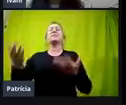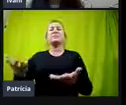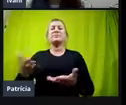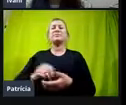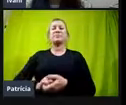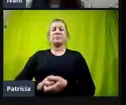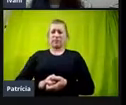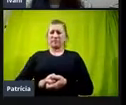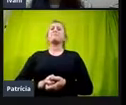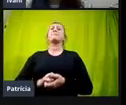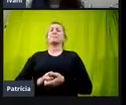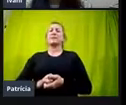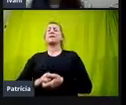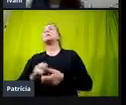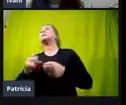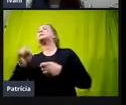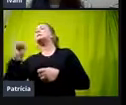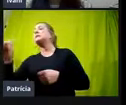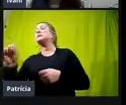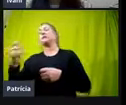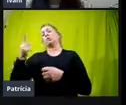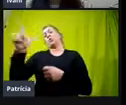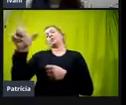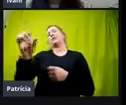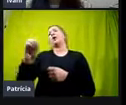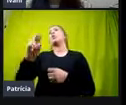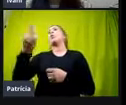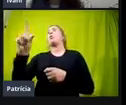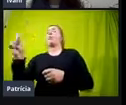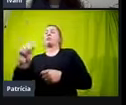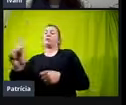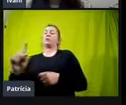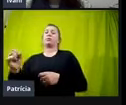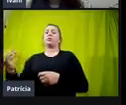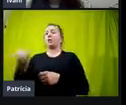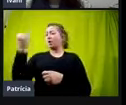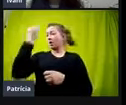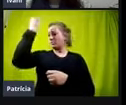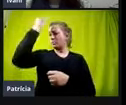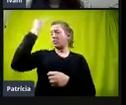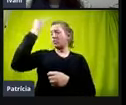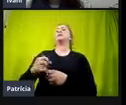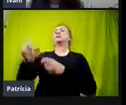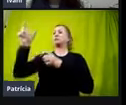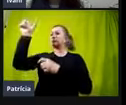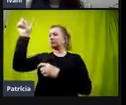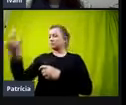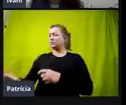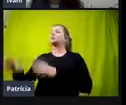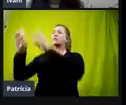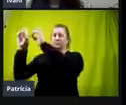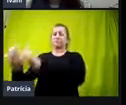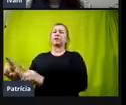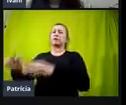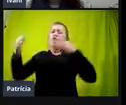aberto para isso ou não, então a importância de o usuário estar com foco, né? nesse sentido.